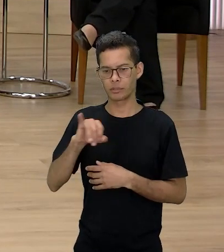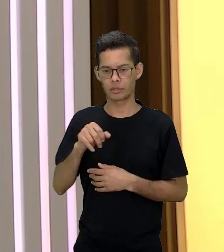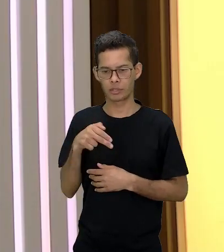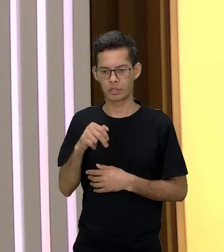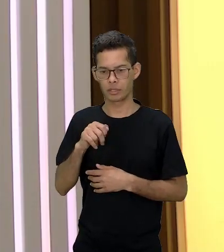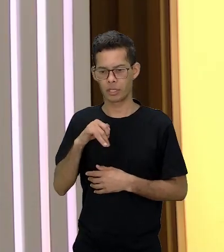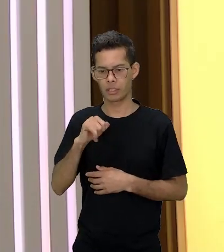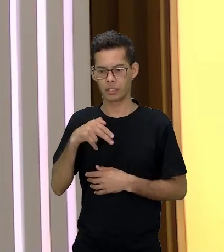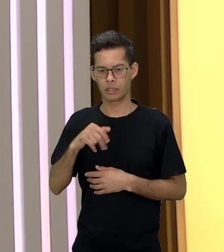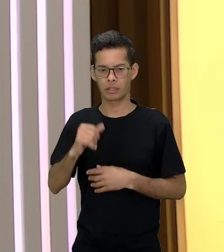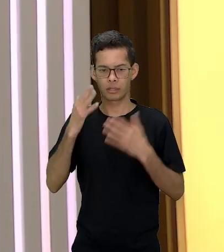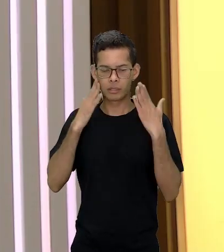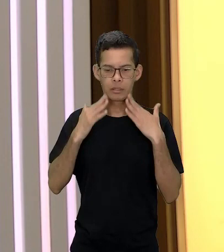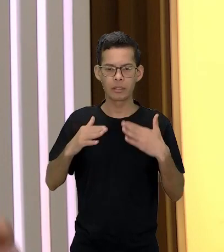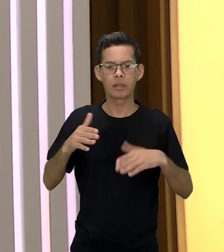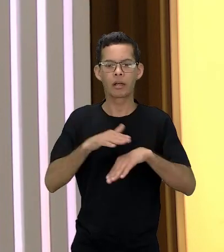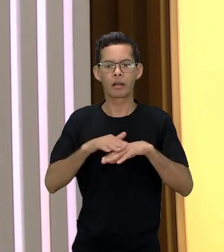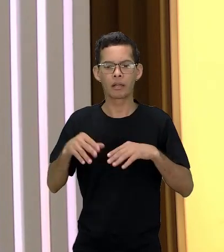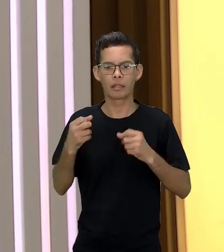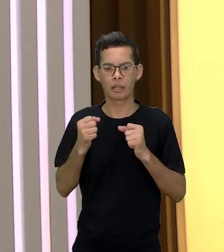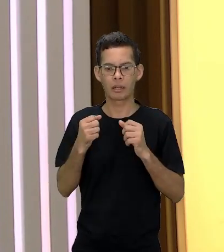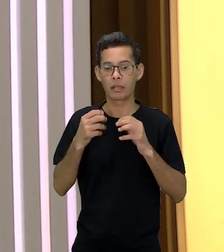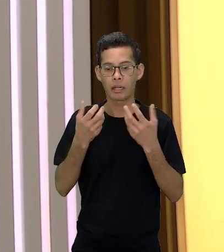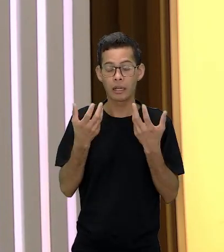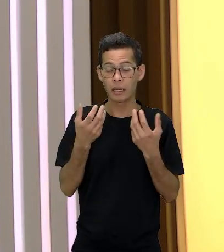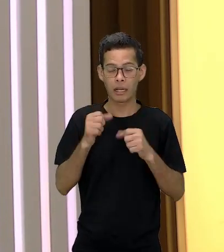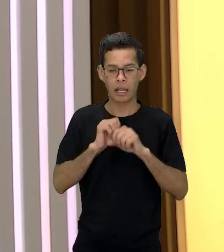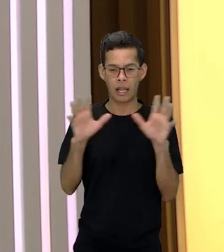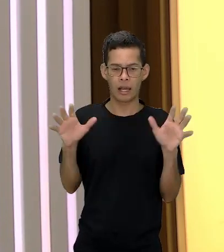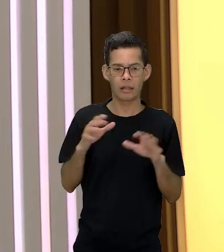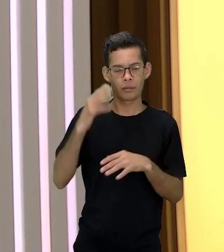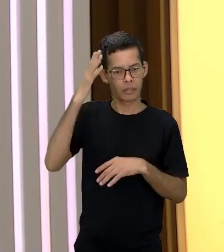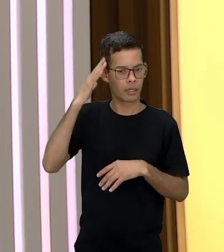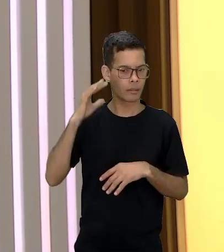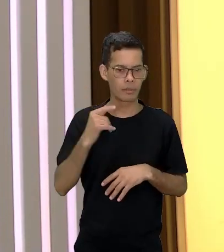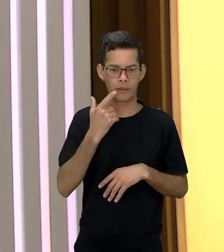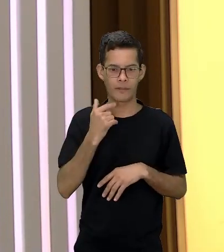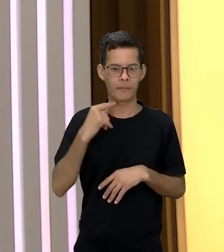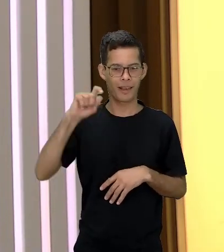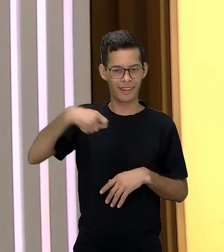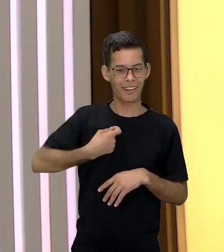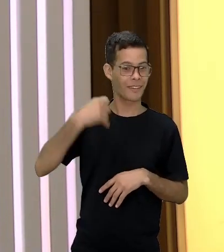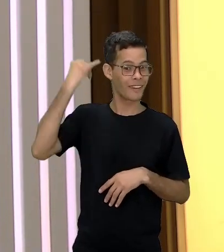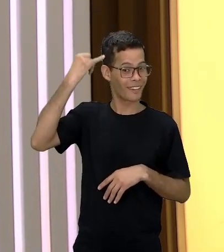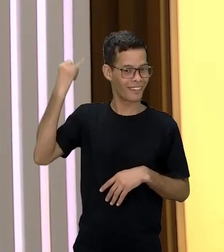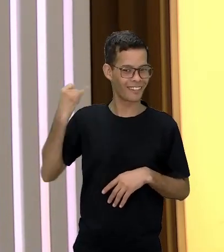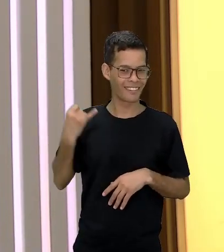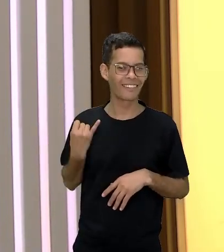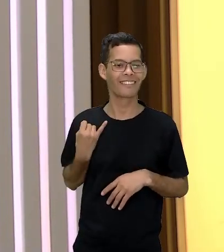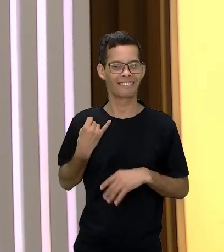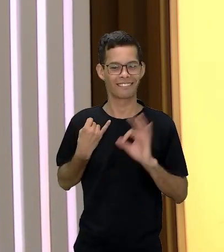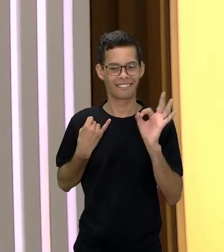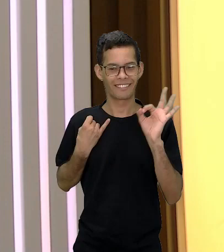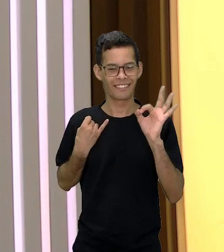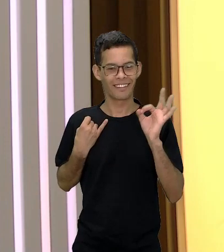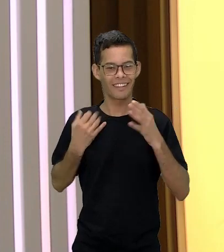negra de pele clara, estatura mediana, meu cabelo é vermelho, e esse é o meu sinal. Estou de blusa branca.